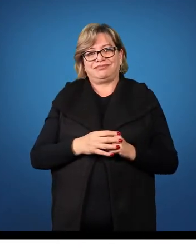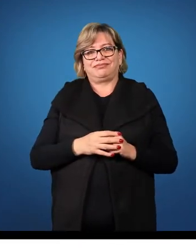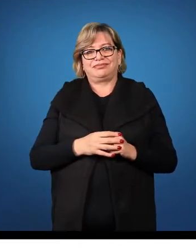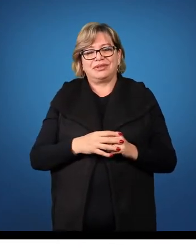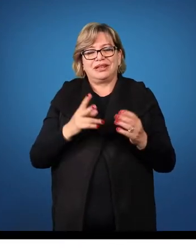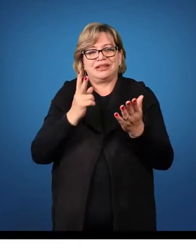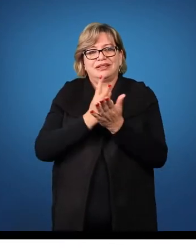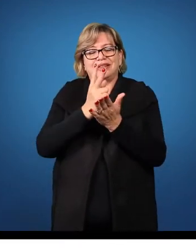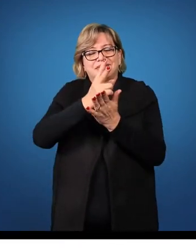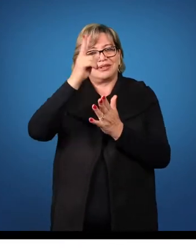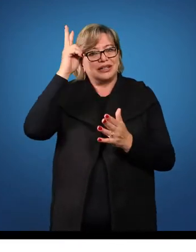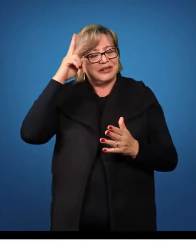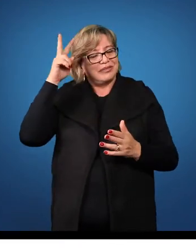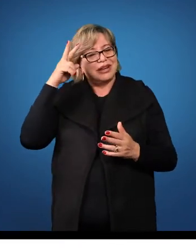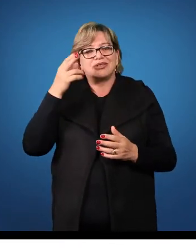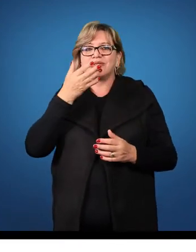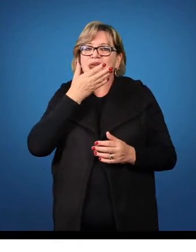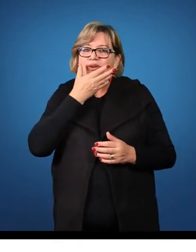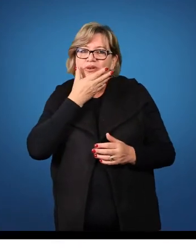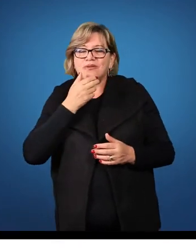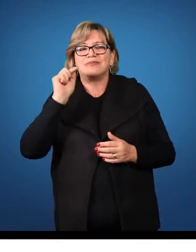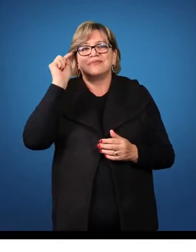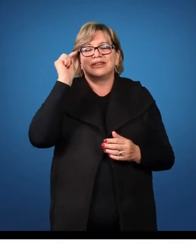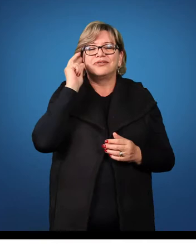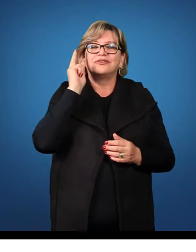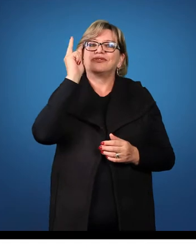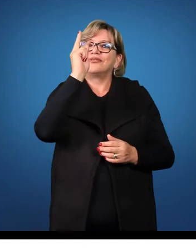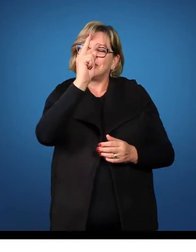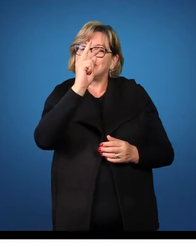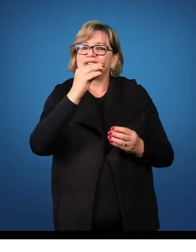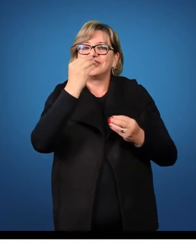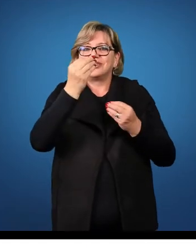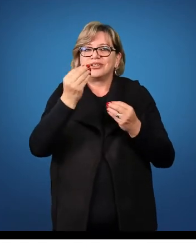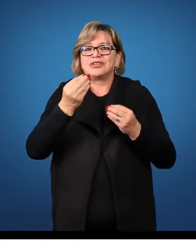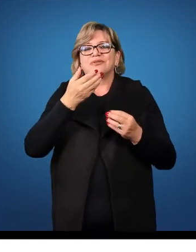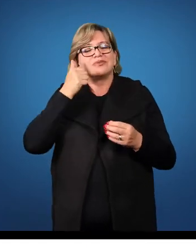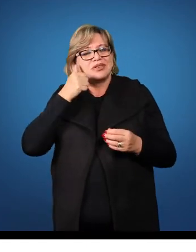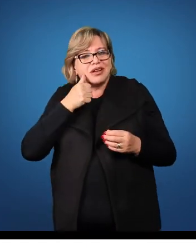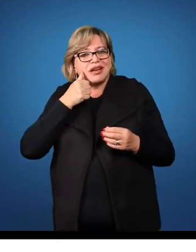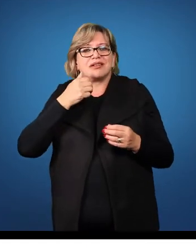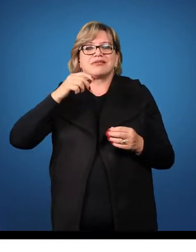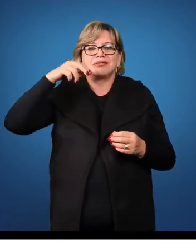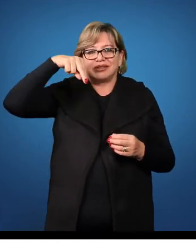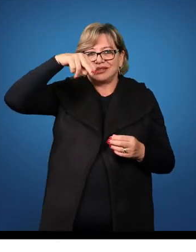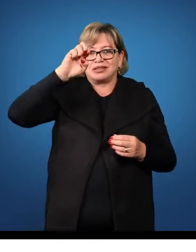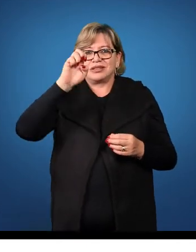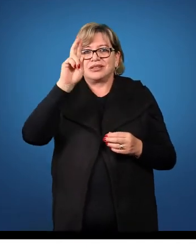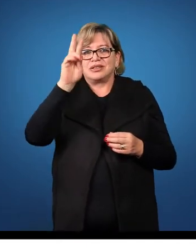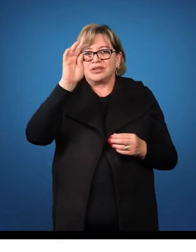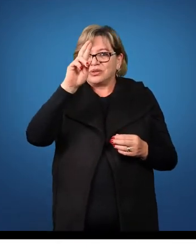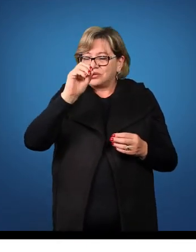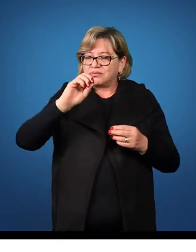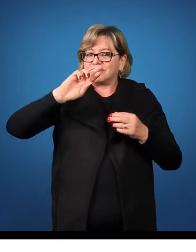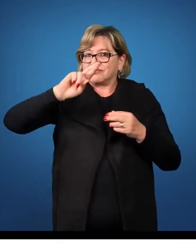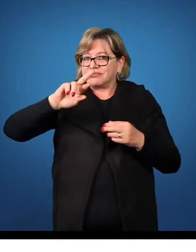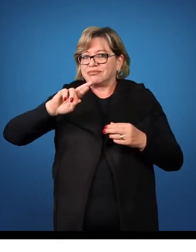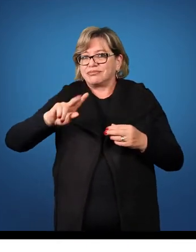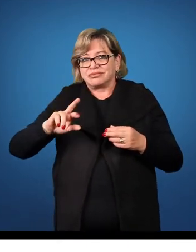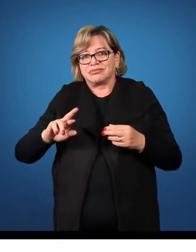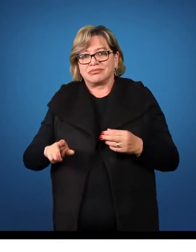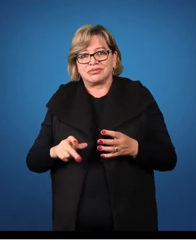Lembrando, se for masculino, esta forma, o feminino para esta forma e o neutro, esta forma.